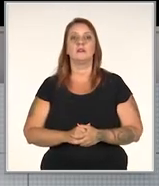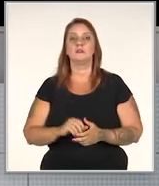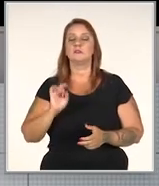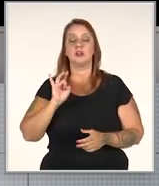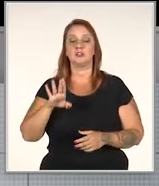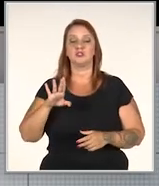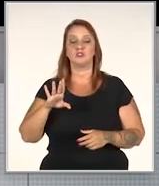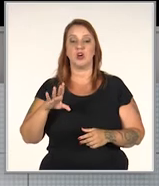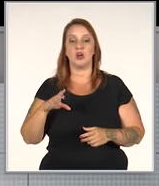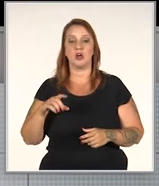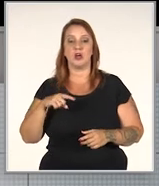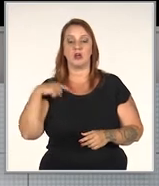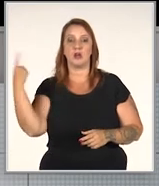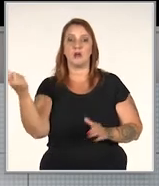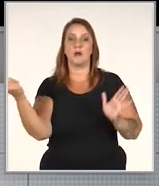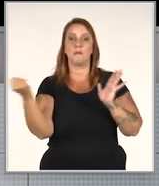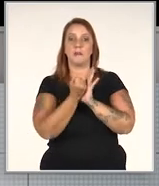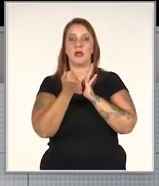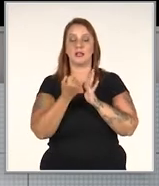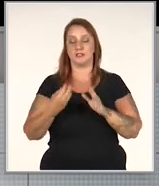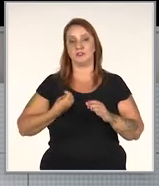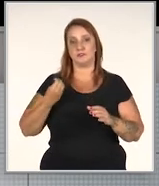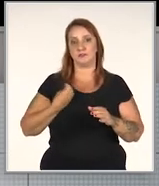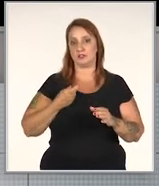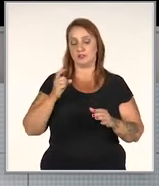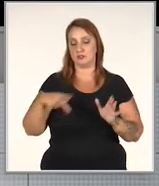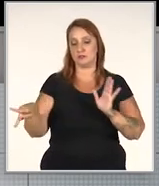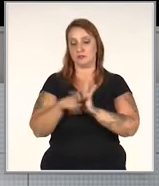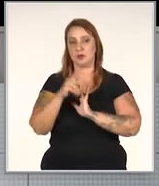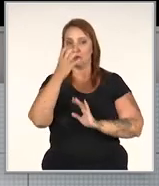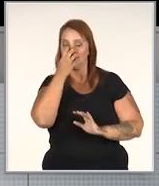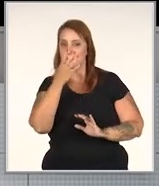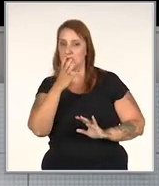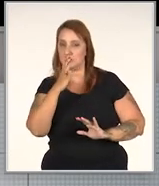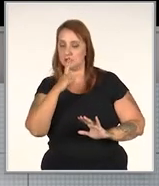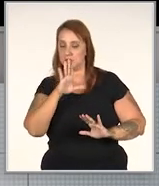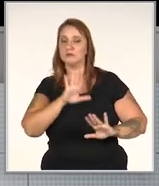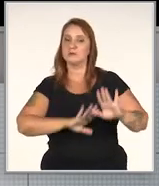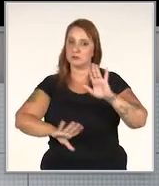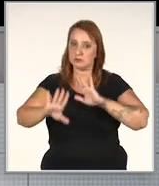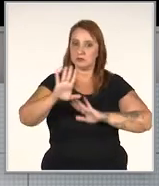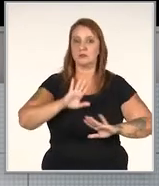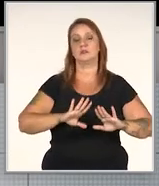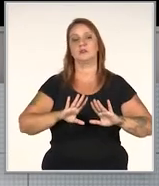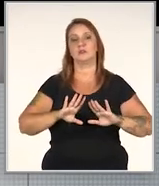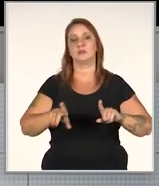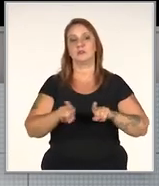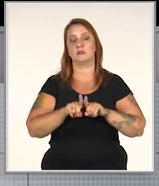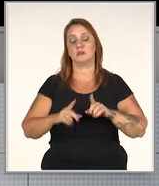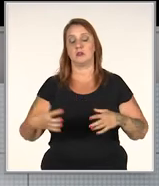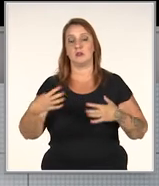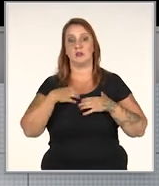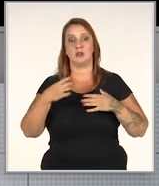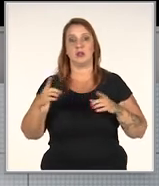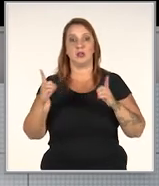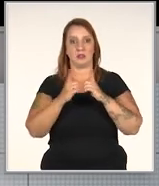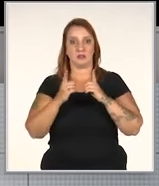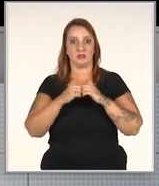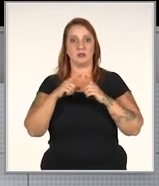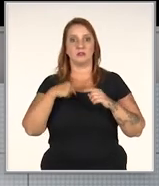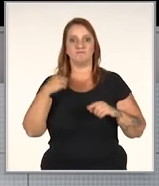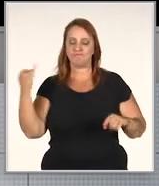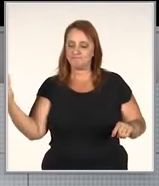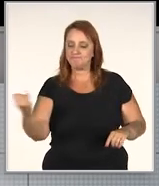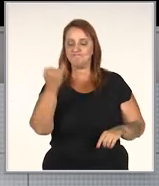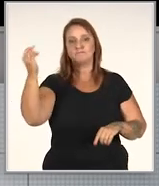lifestyle e não só para o cachorro. A gente olha isso com muito cuidado, porque até impactaria no atendimento também. Eu